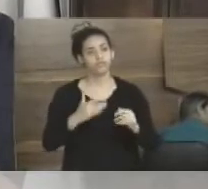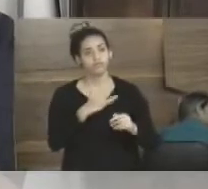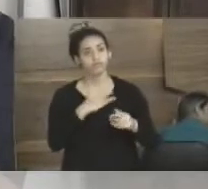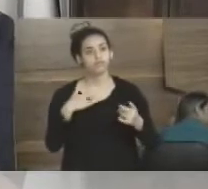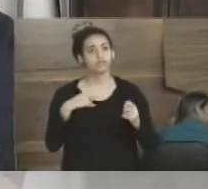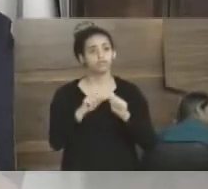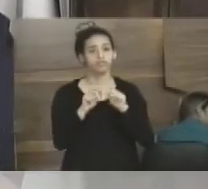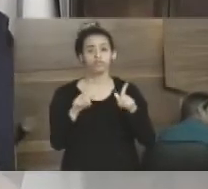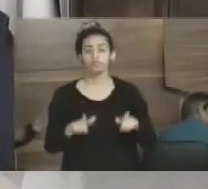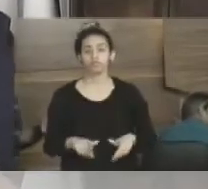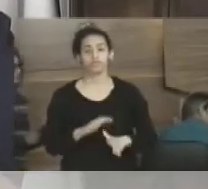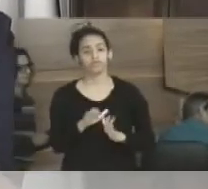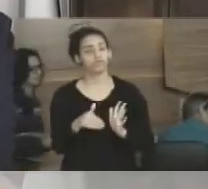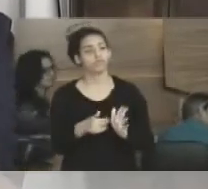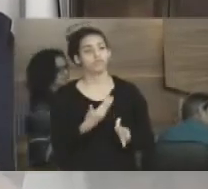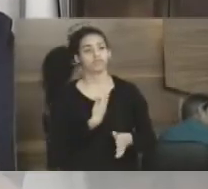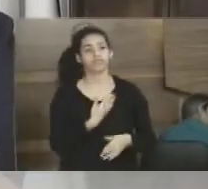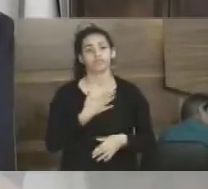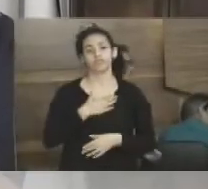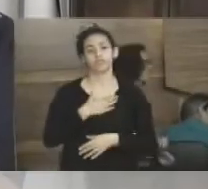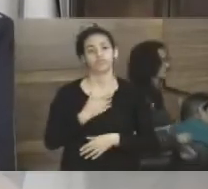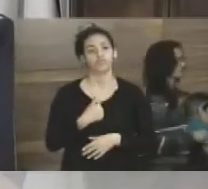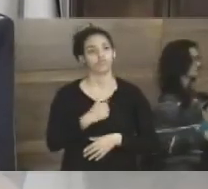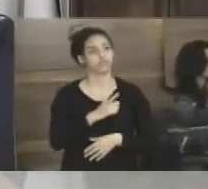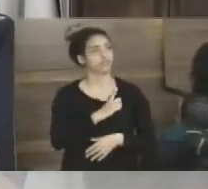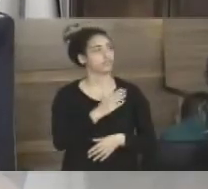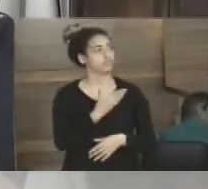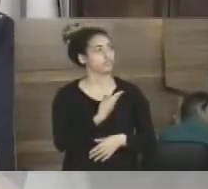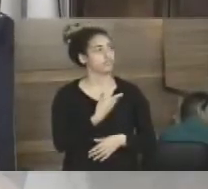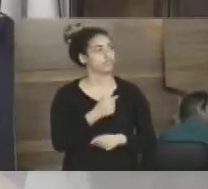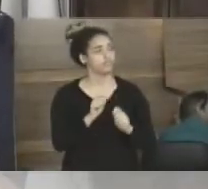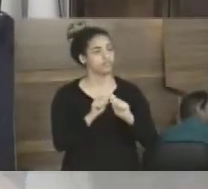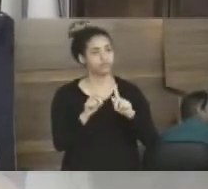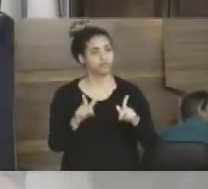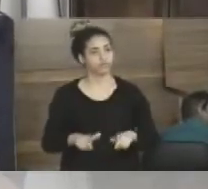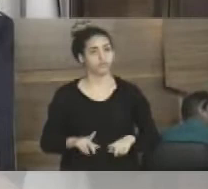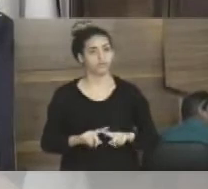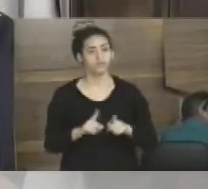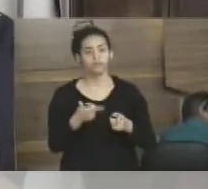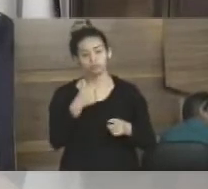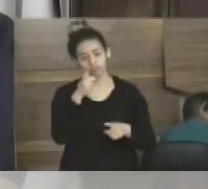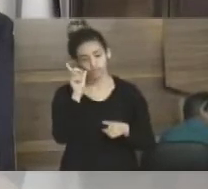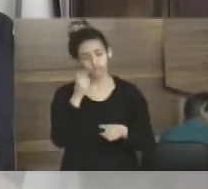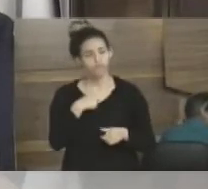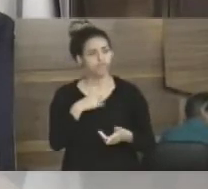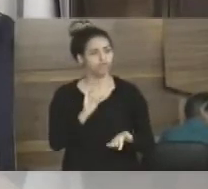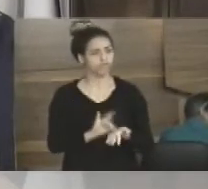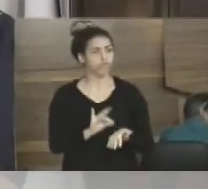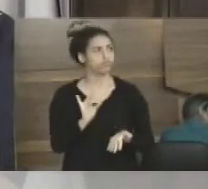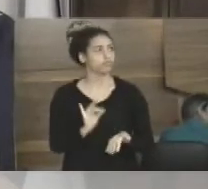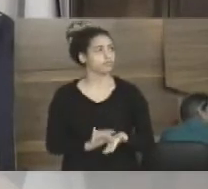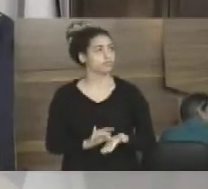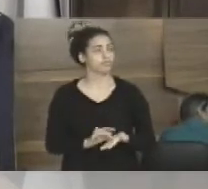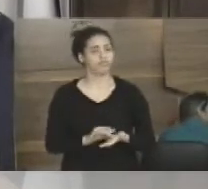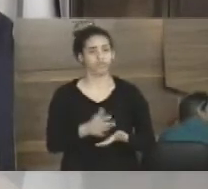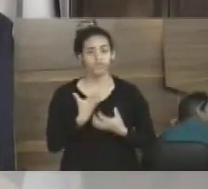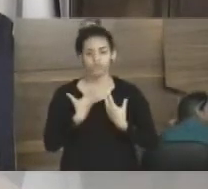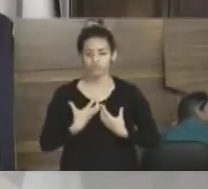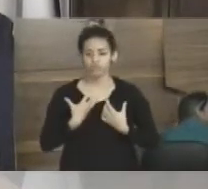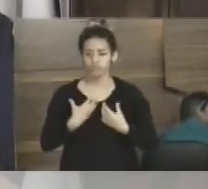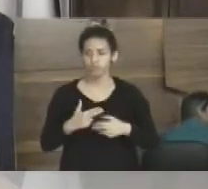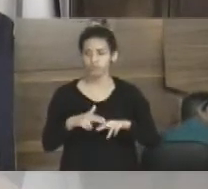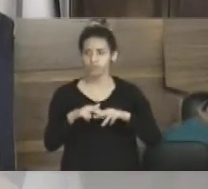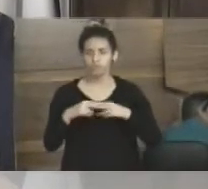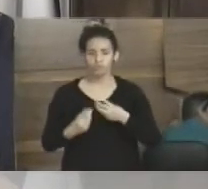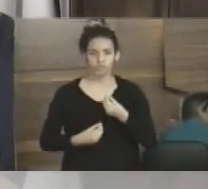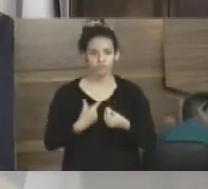todo o servidor público, que muitos deles são meus amigos, eu tenho muitos amigos servidores públicos, mas ontem eu fiquei realmente chateada